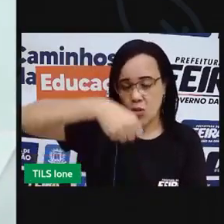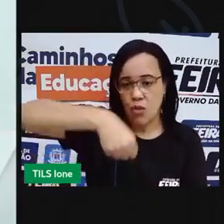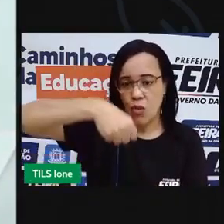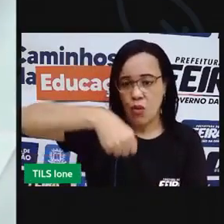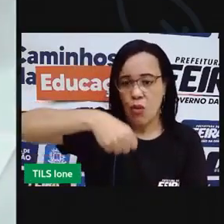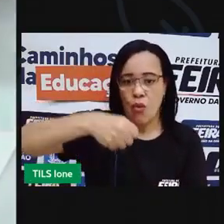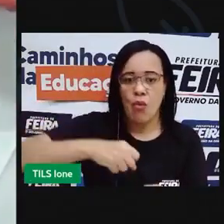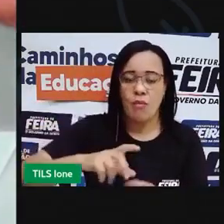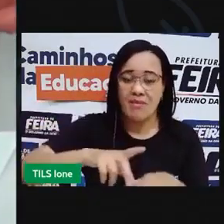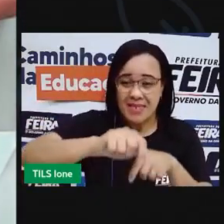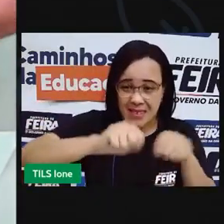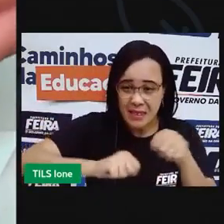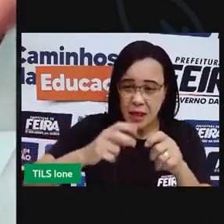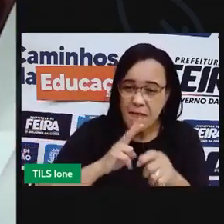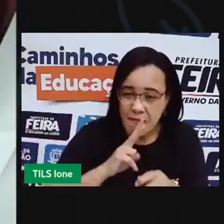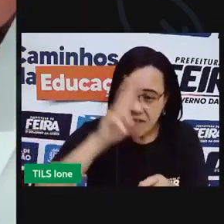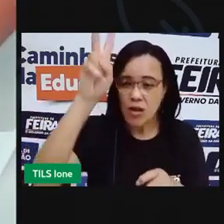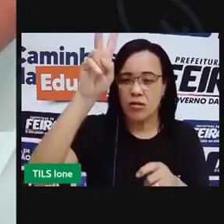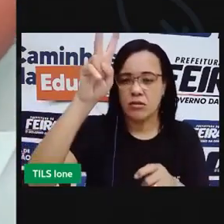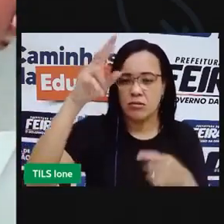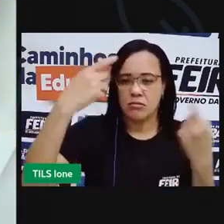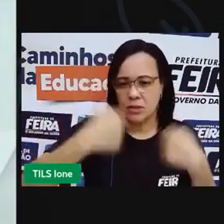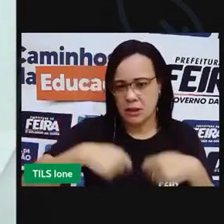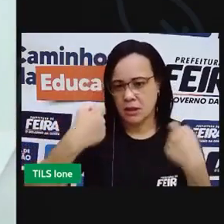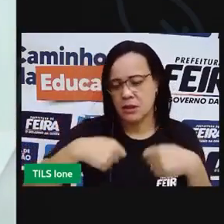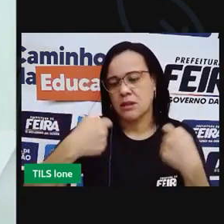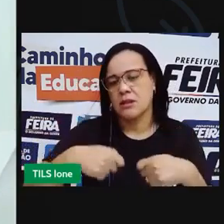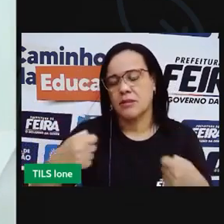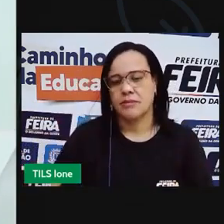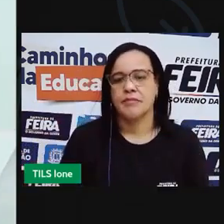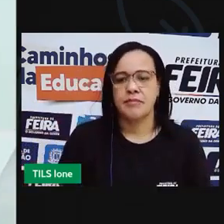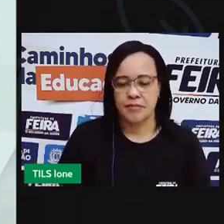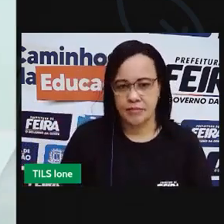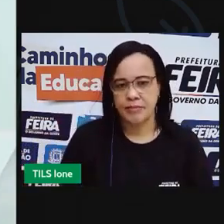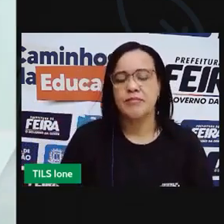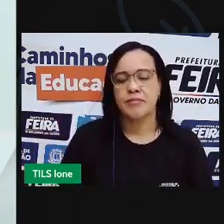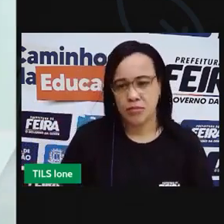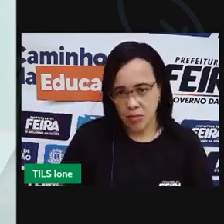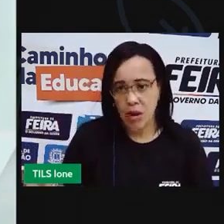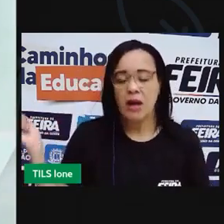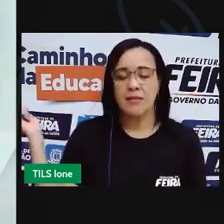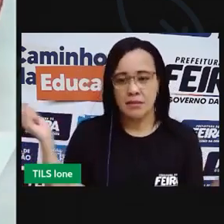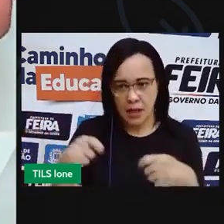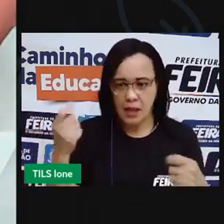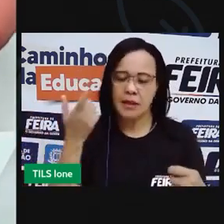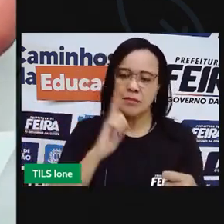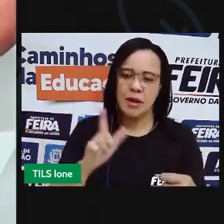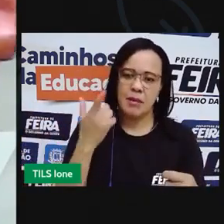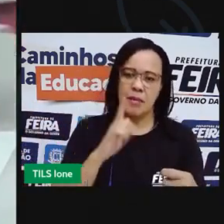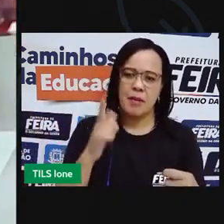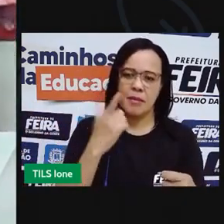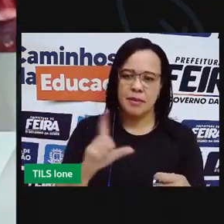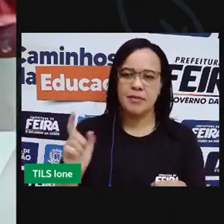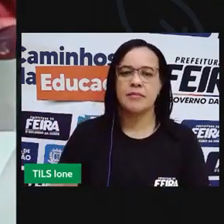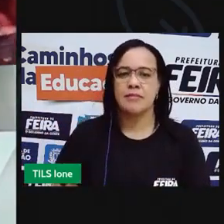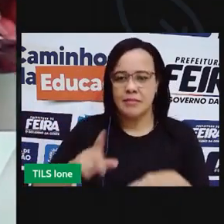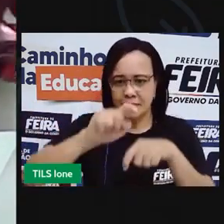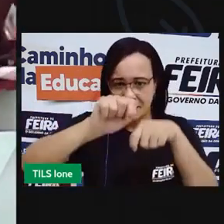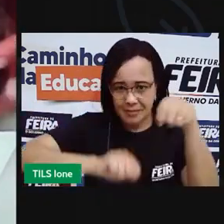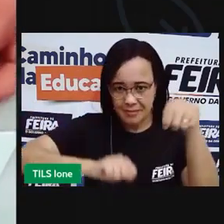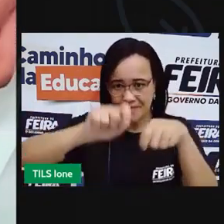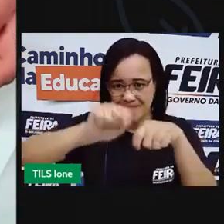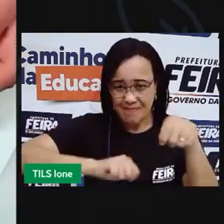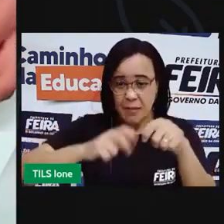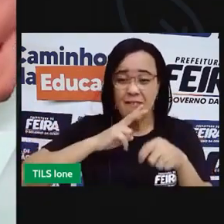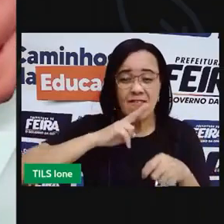bastante força se eu fizer bastante força eu consigo rasgar vai precisar de muita força